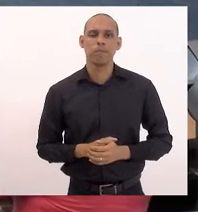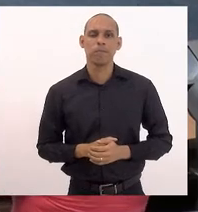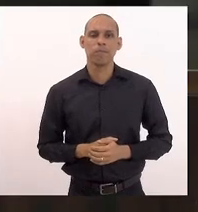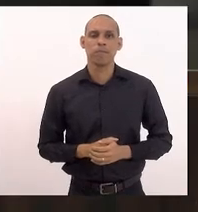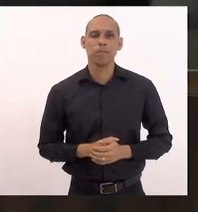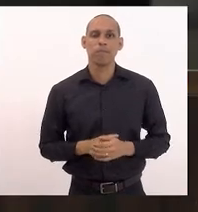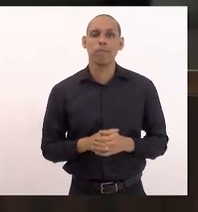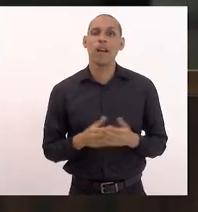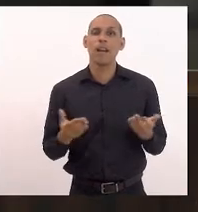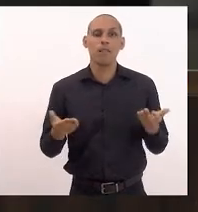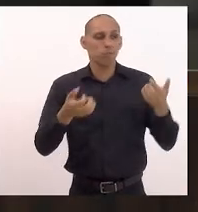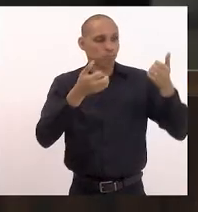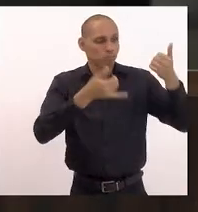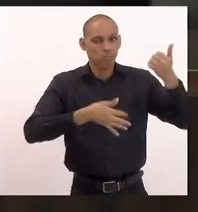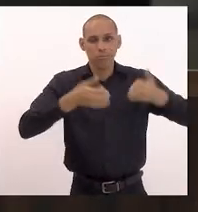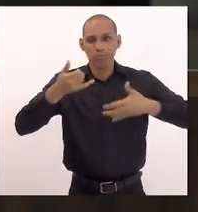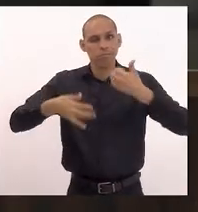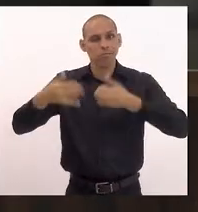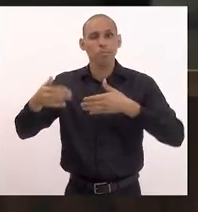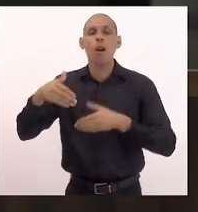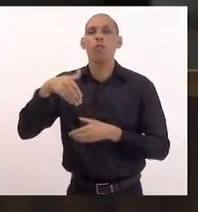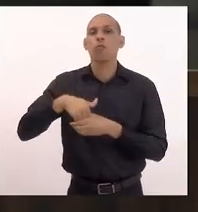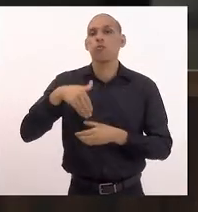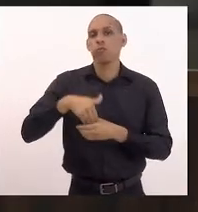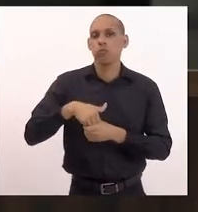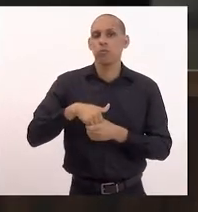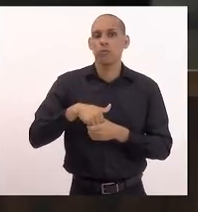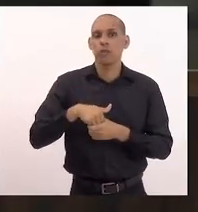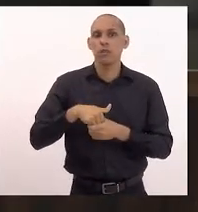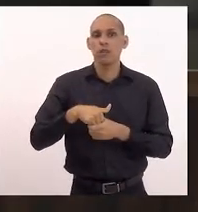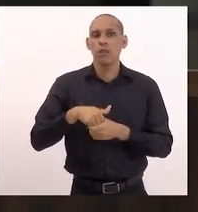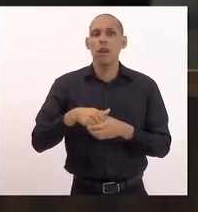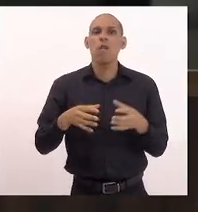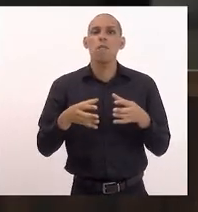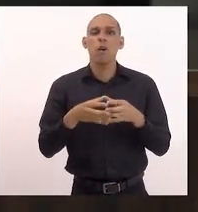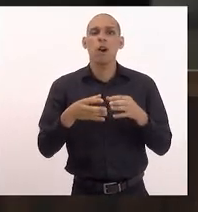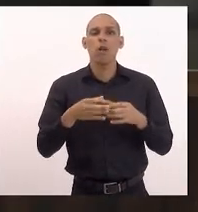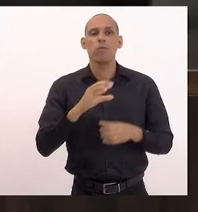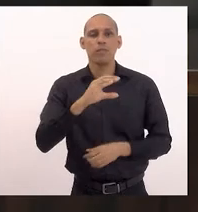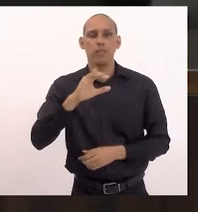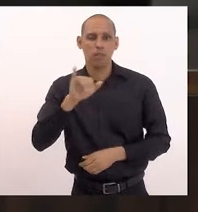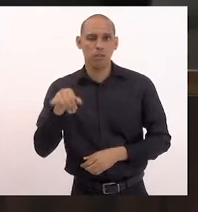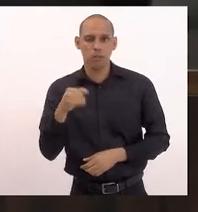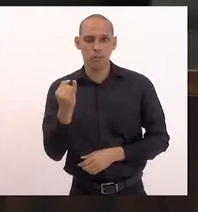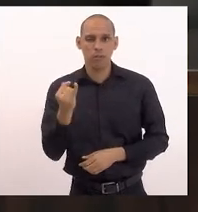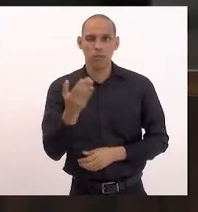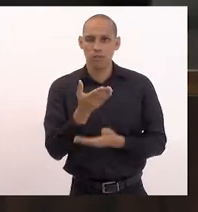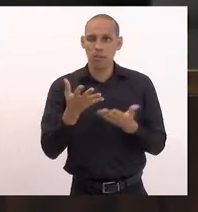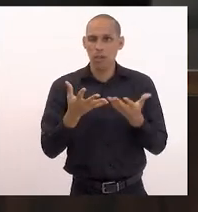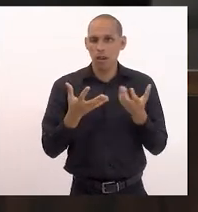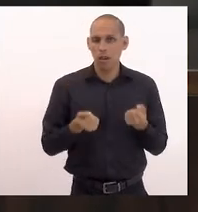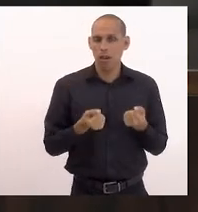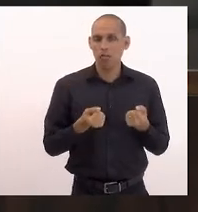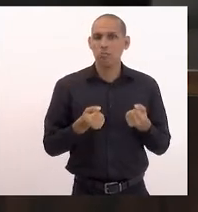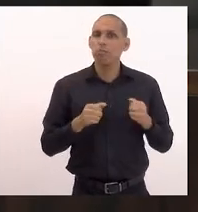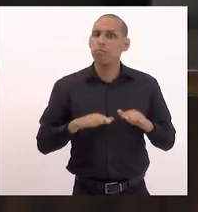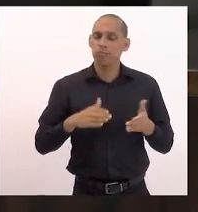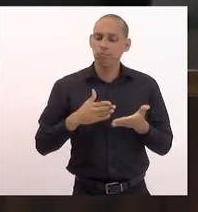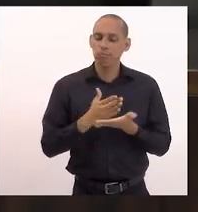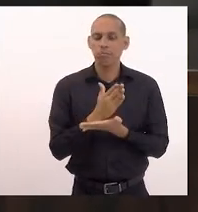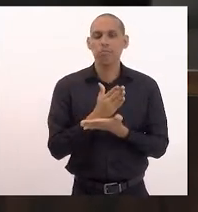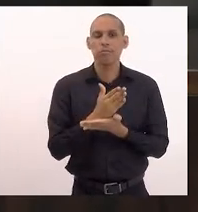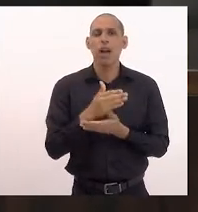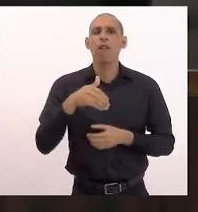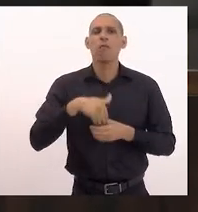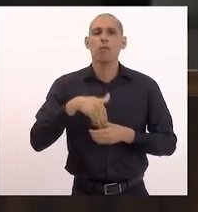Os pareceres emitidos em votação, o parecer da Comissão de Constituição e Justiça. Os senhores que aprovam, o primeiro é que estão aprovados. Em votação,